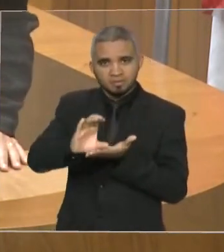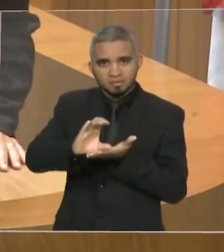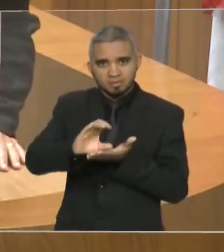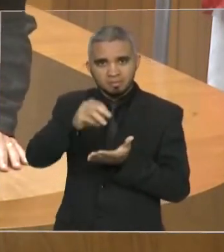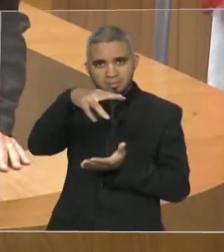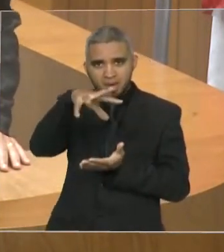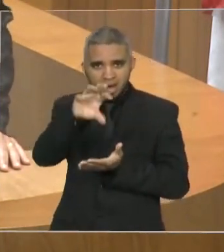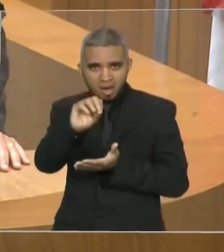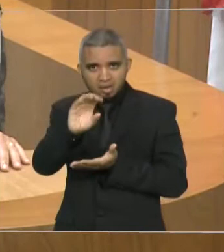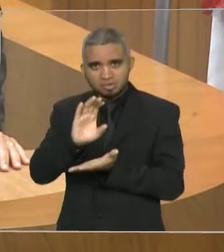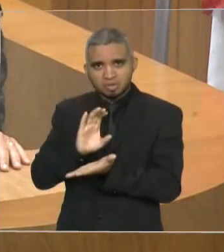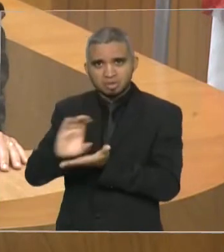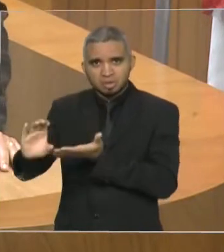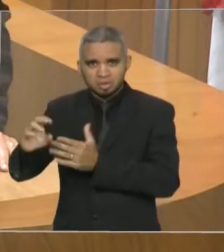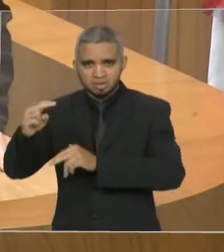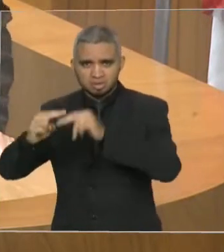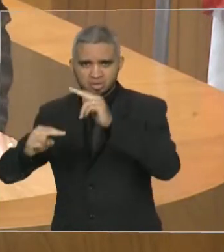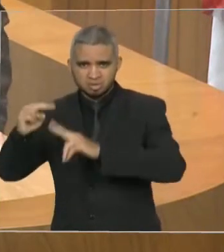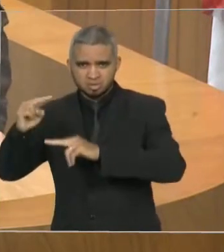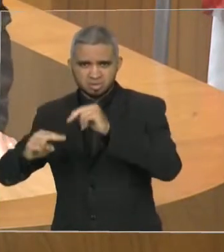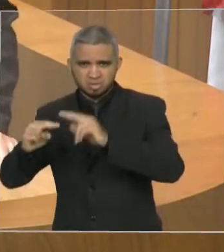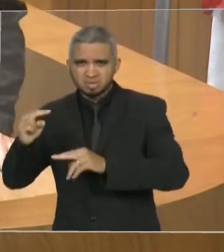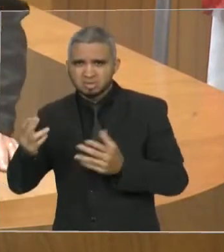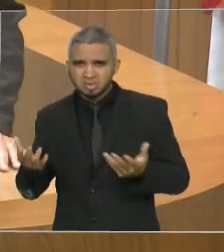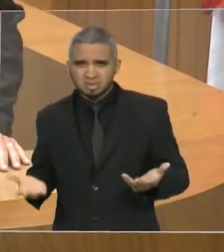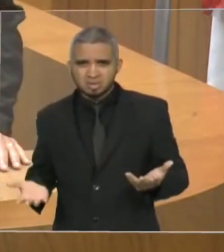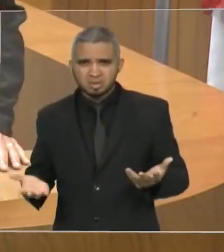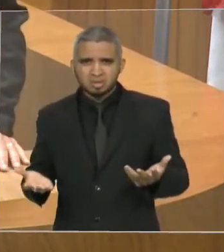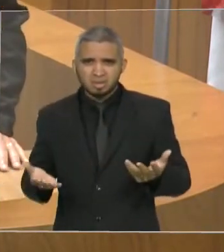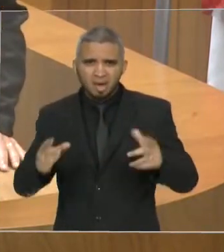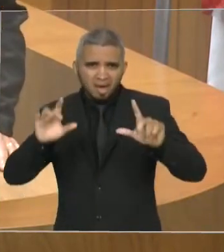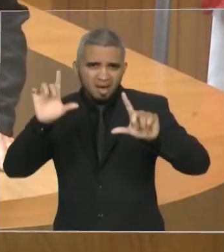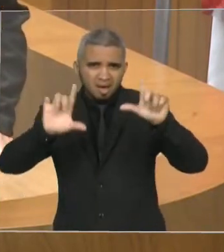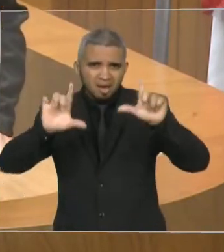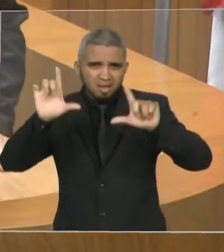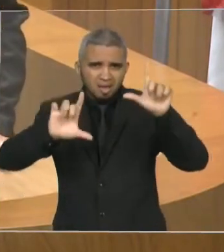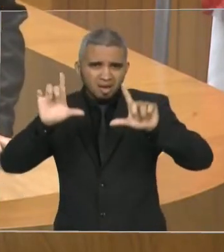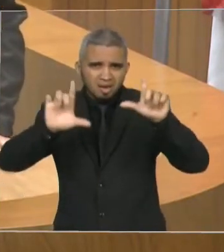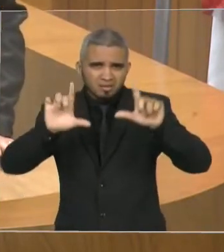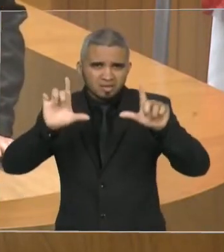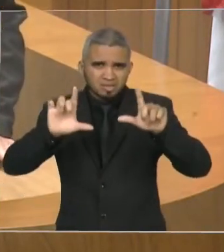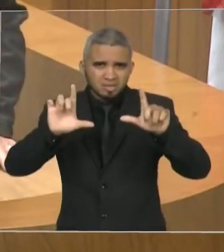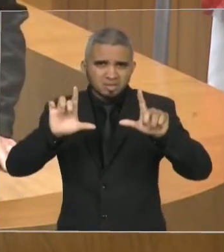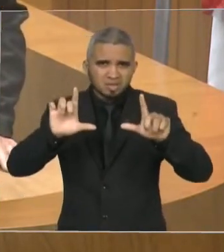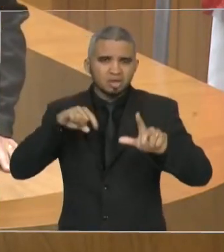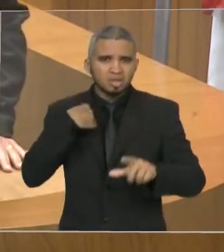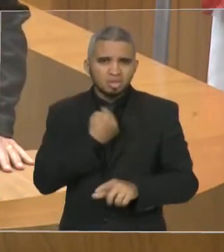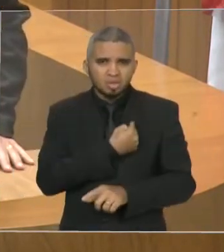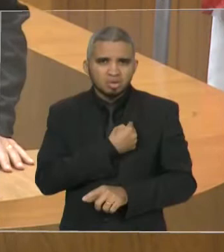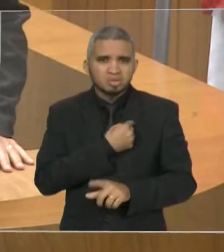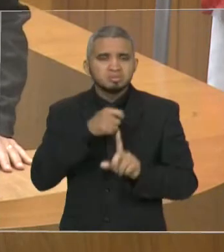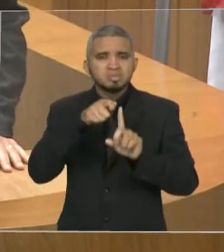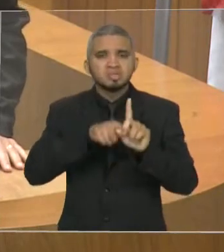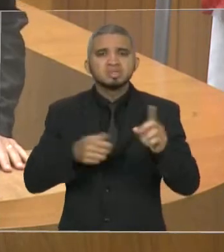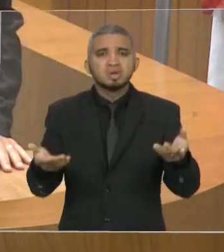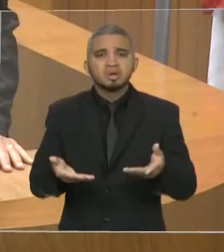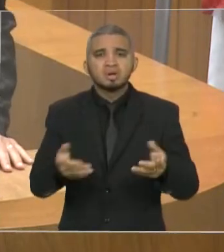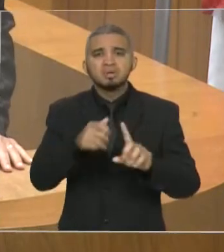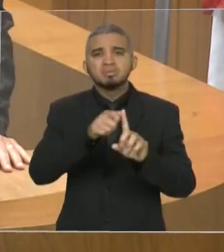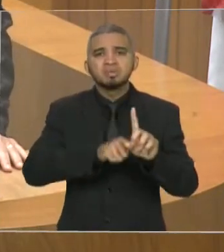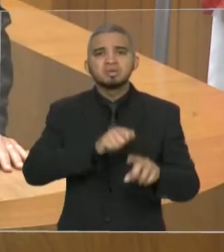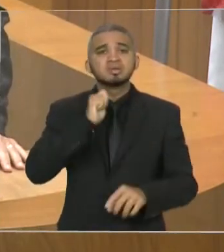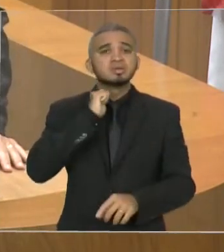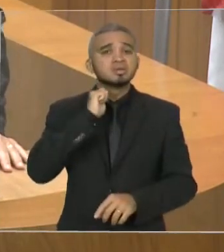e outra parte em junho. E na televisão, senhoras e senhores, nós ainda estamos em abril, Mas na